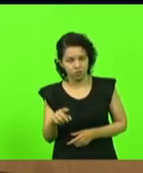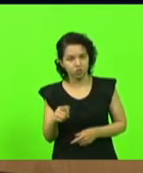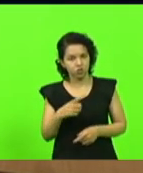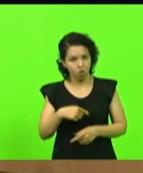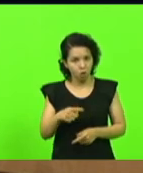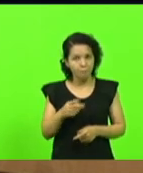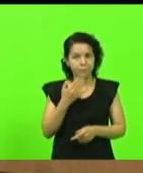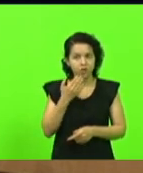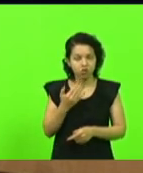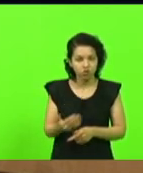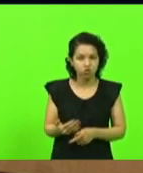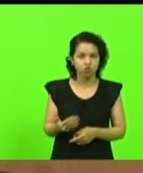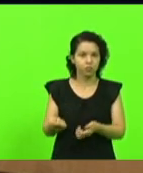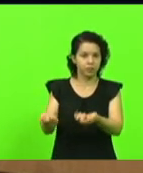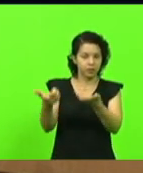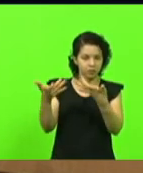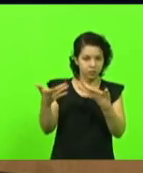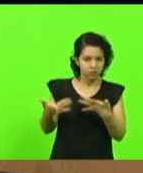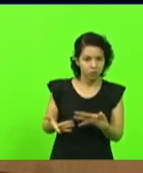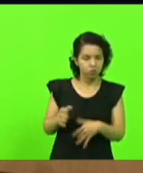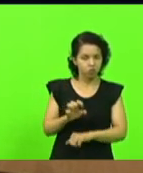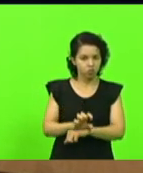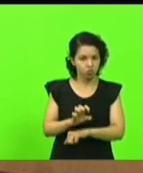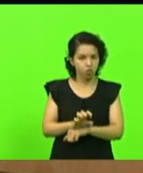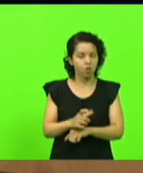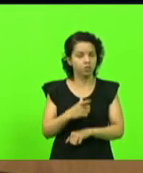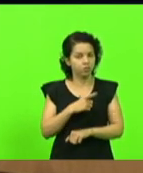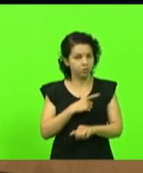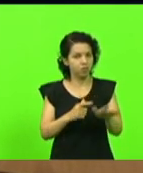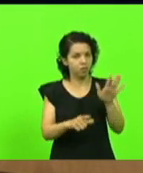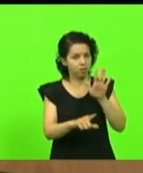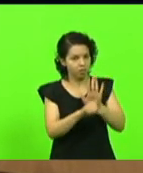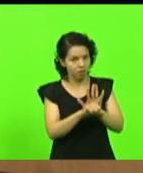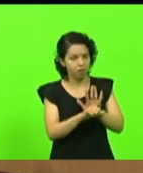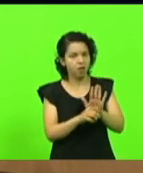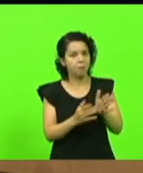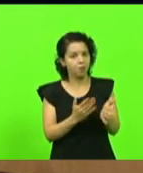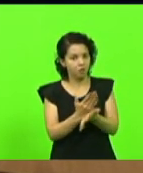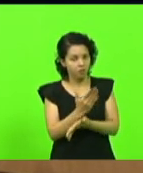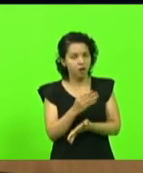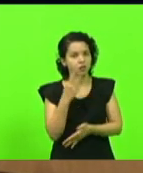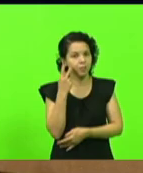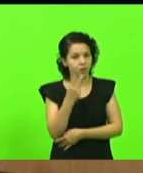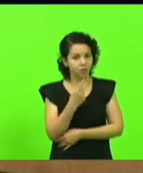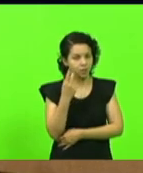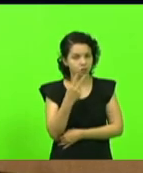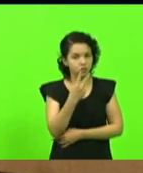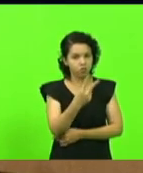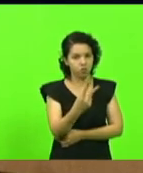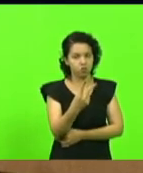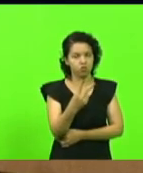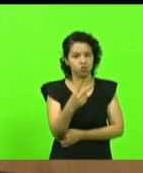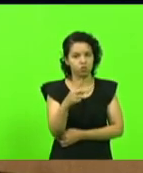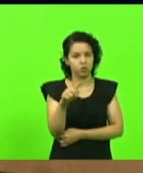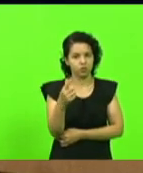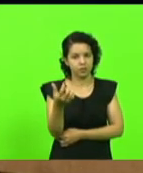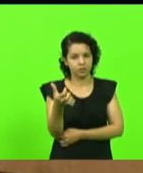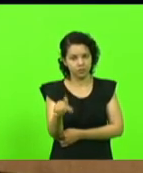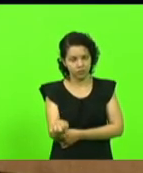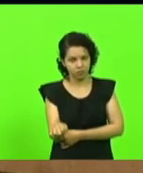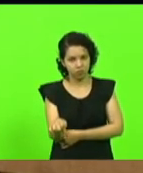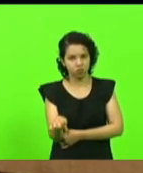estado pois há uma lei aprovada aqui por esse parlamento em 2017 deputada Ada